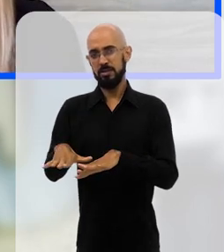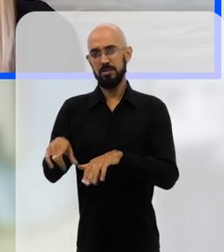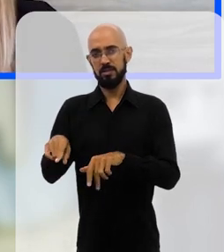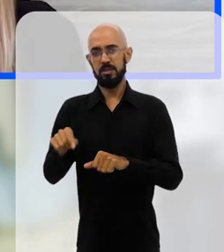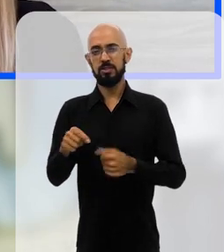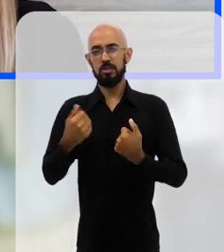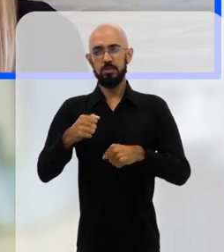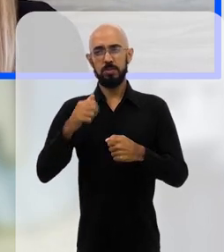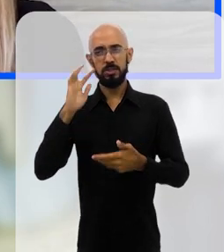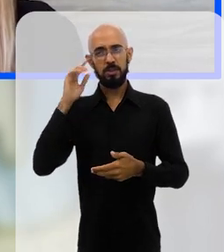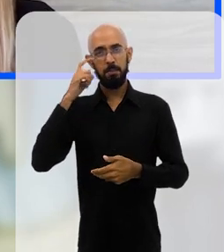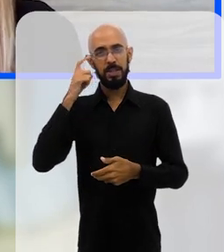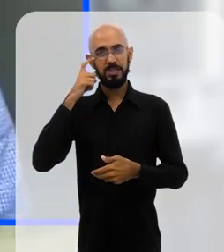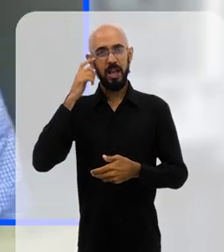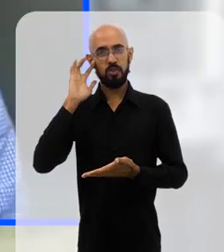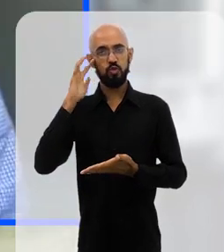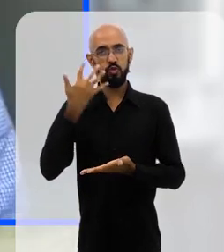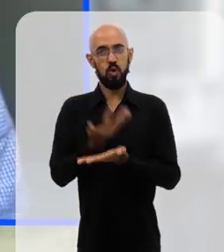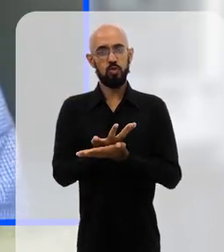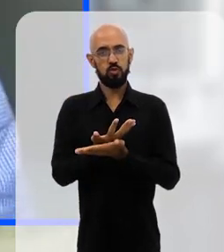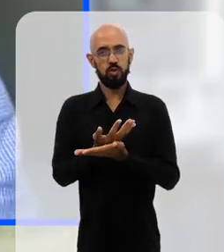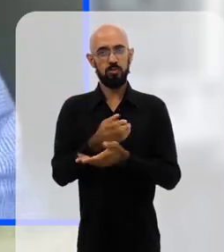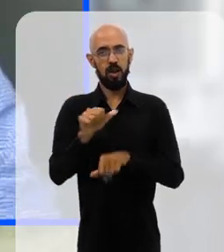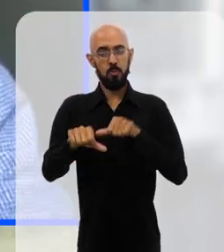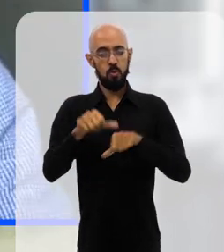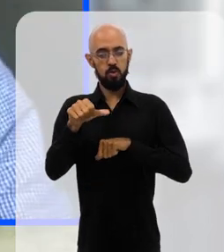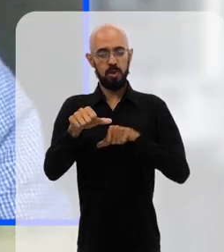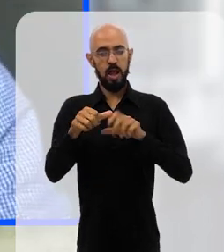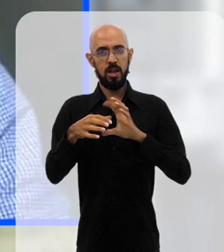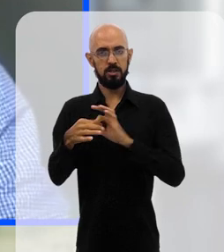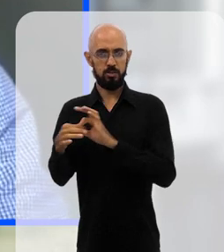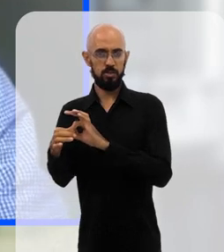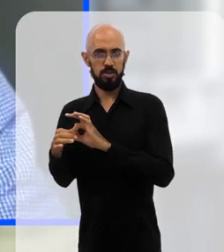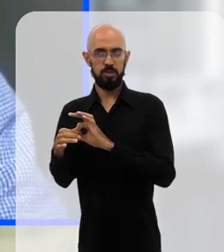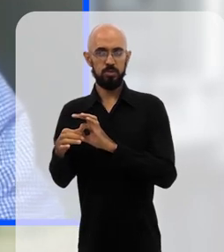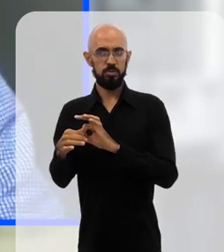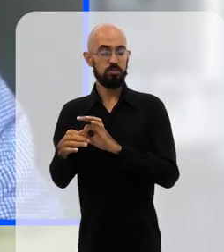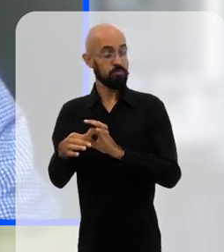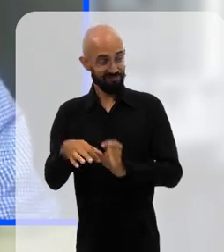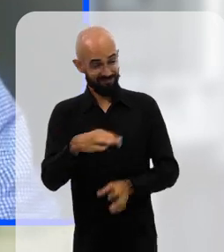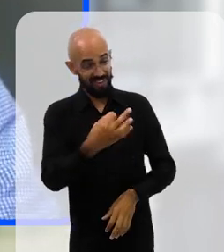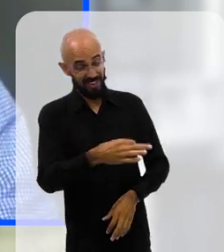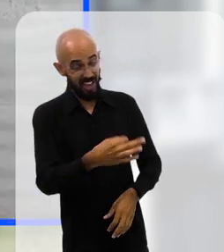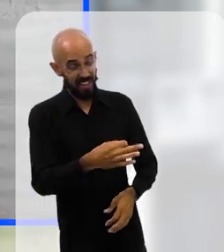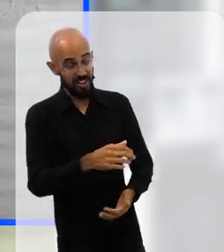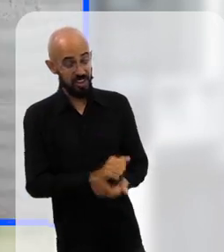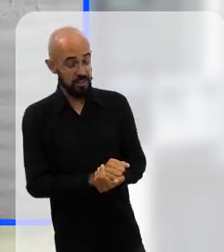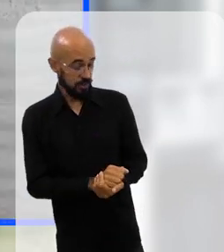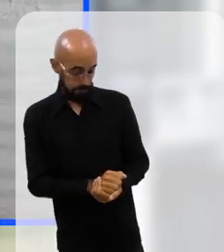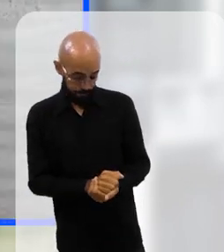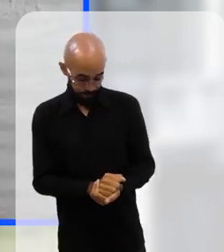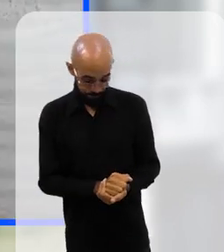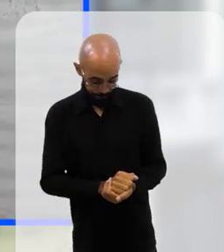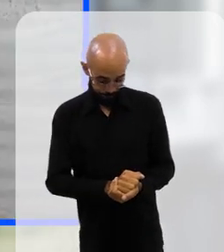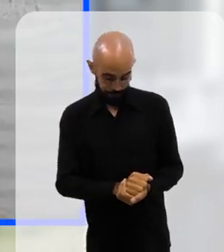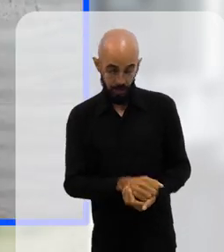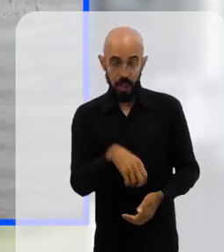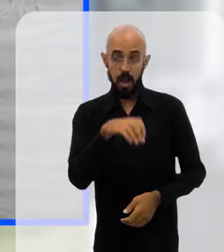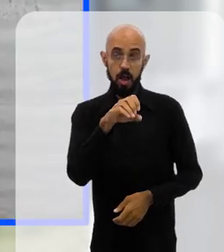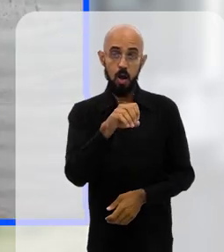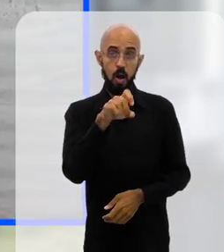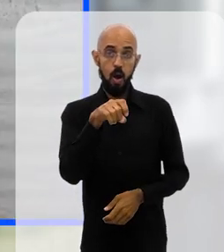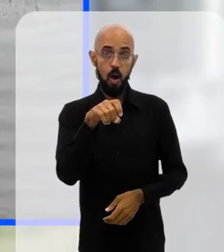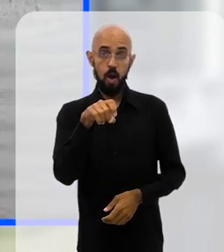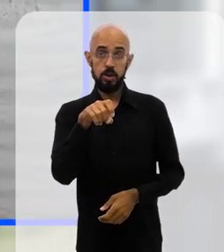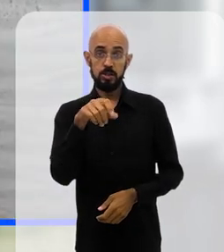E a gente tem que pensar em soluções para reverter esse quadro tão preocupante. Com certeza. E só para reforçar, Jefferson,